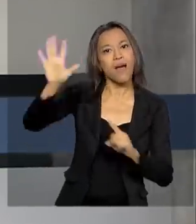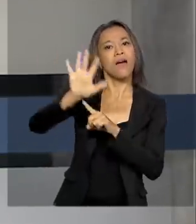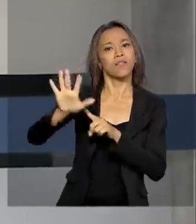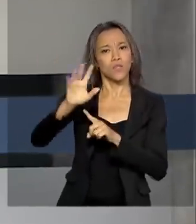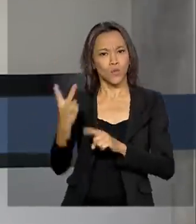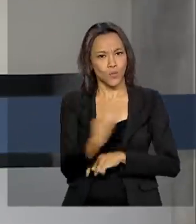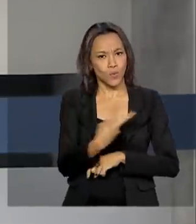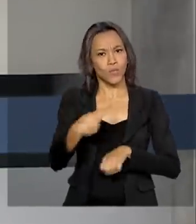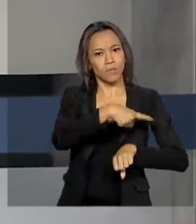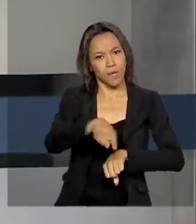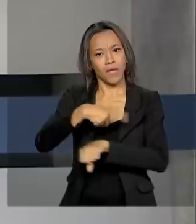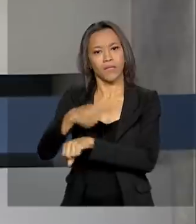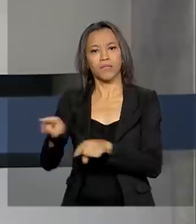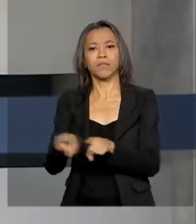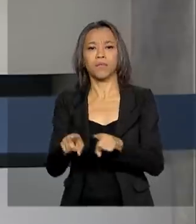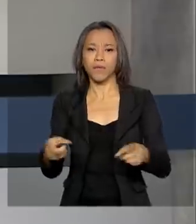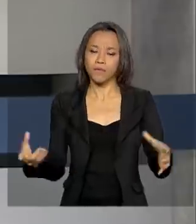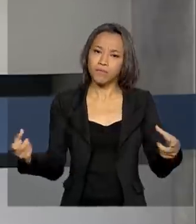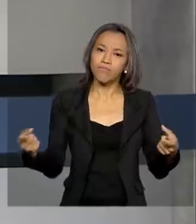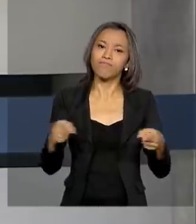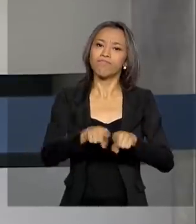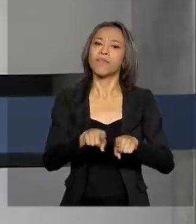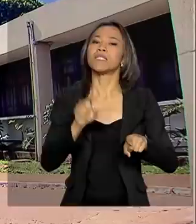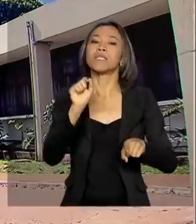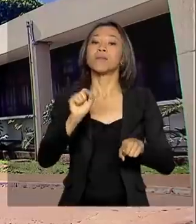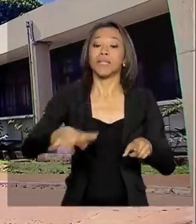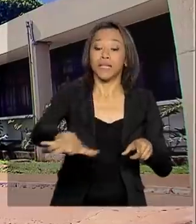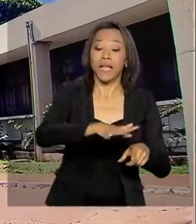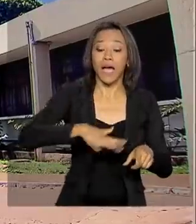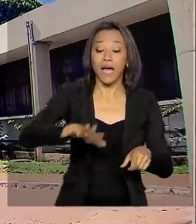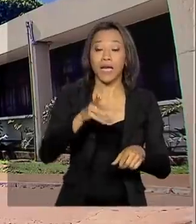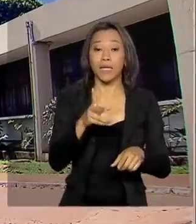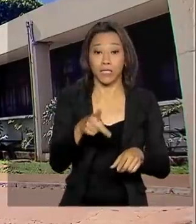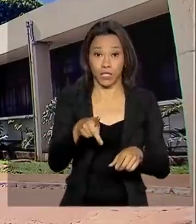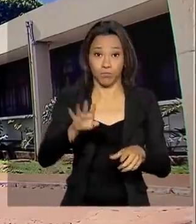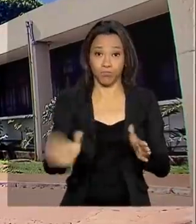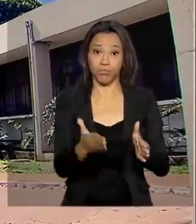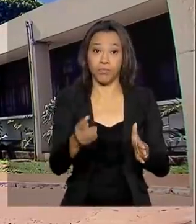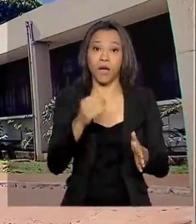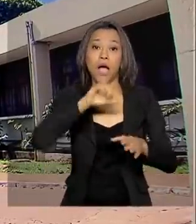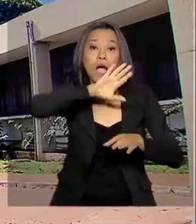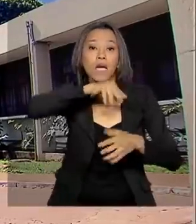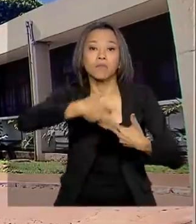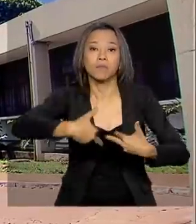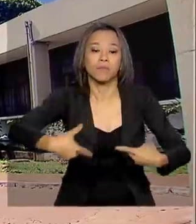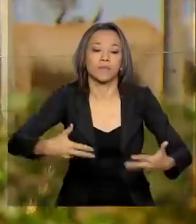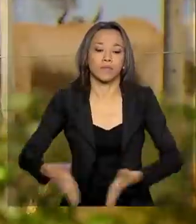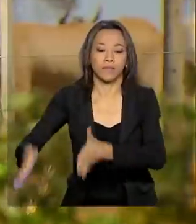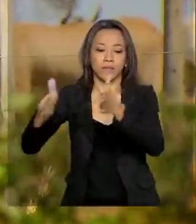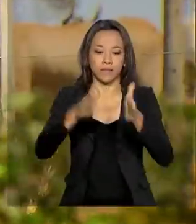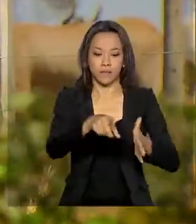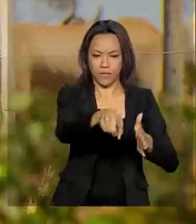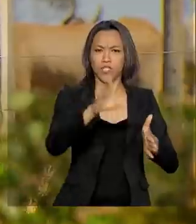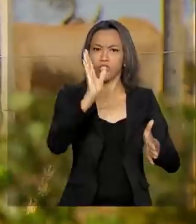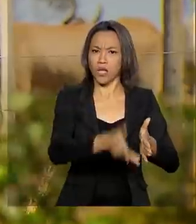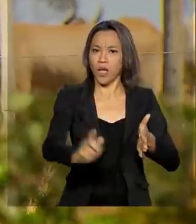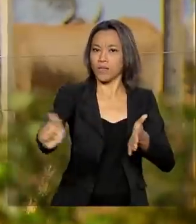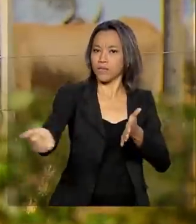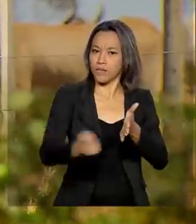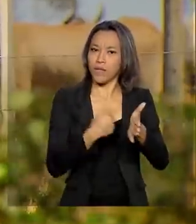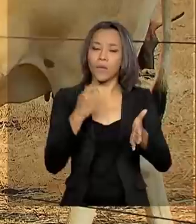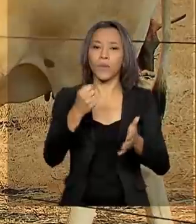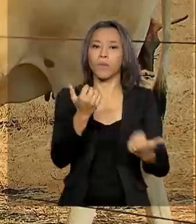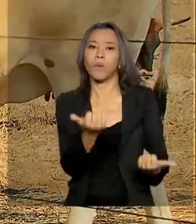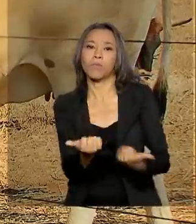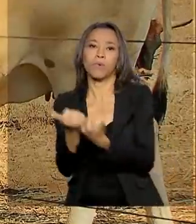firmaram parceria também para a produção animal. A Embrapa e o Instituto Indiano de Pesquisa assinaram um acordo para a